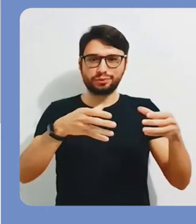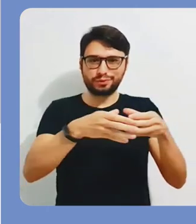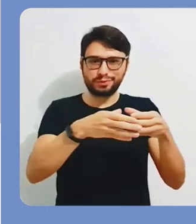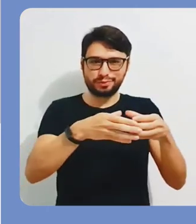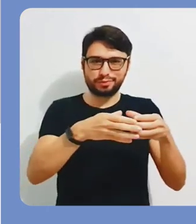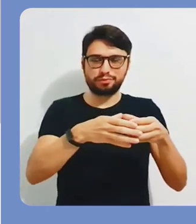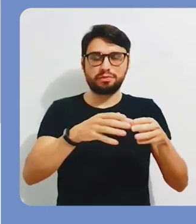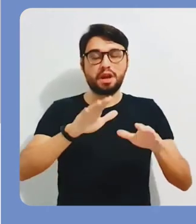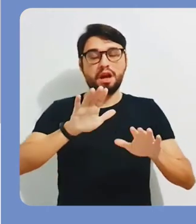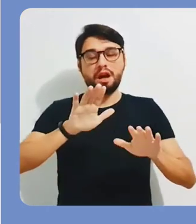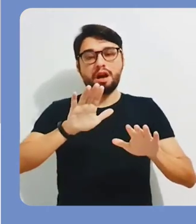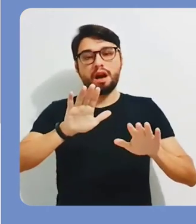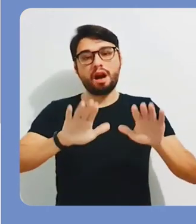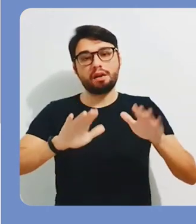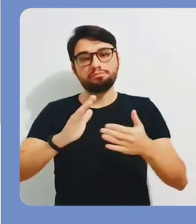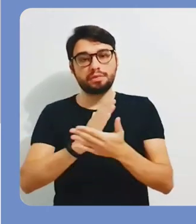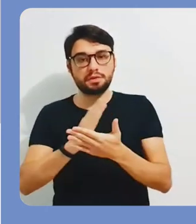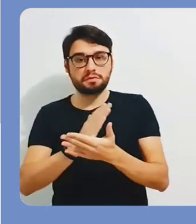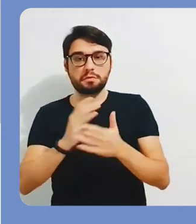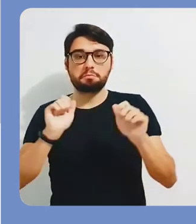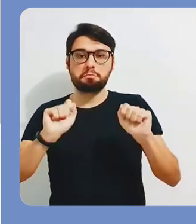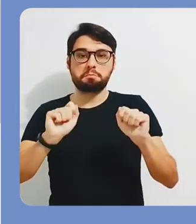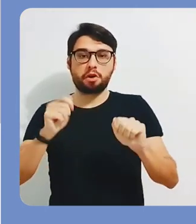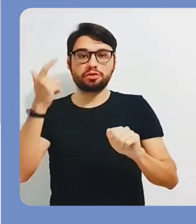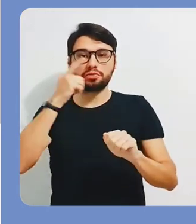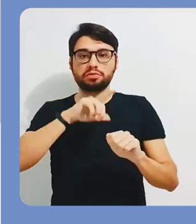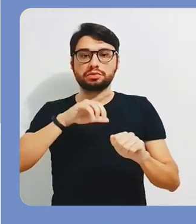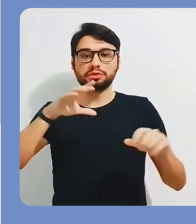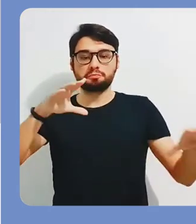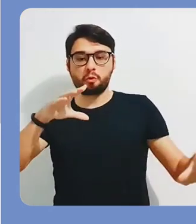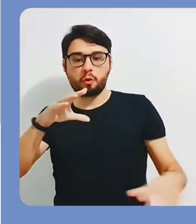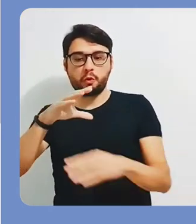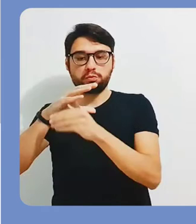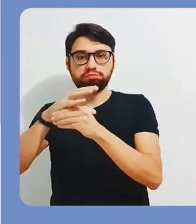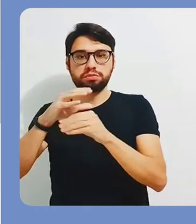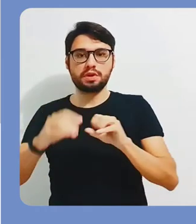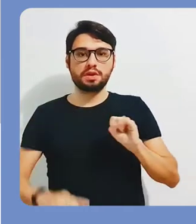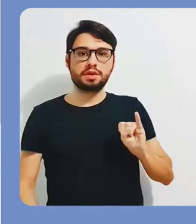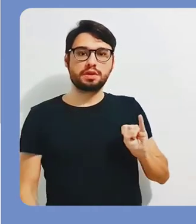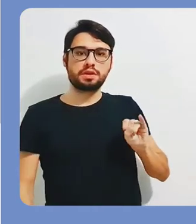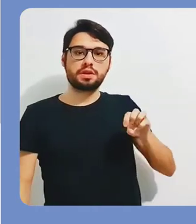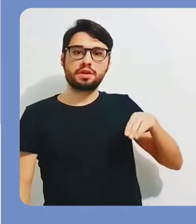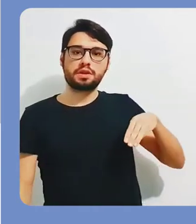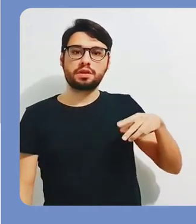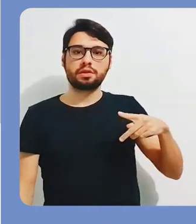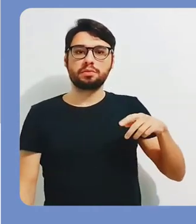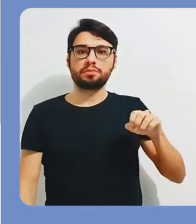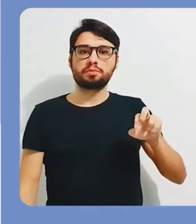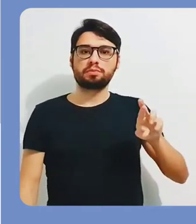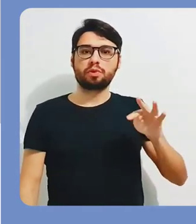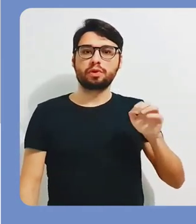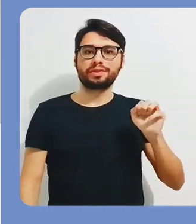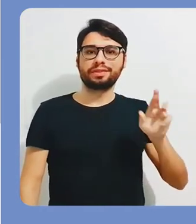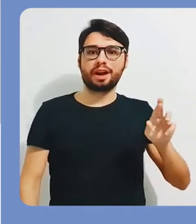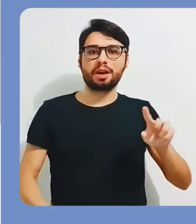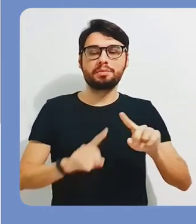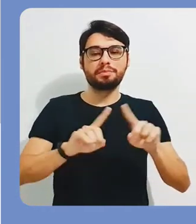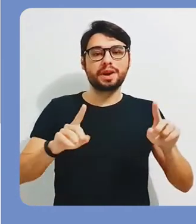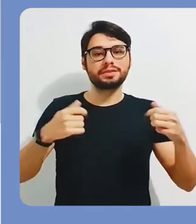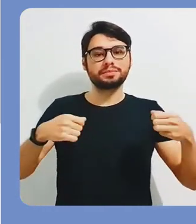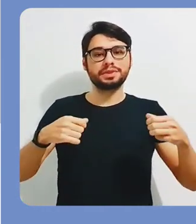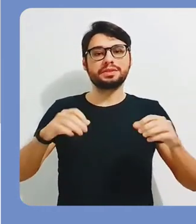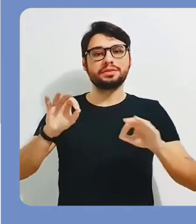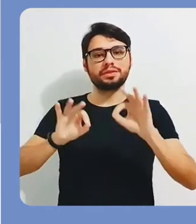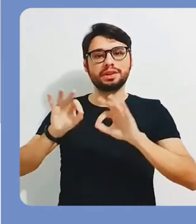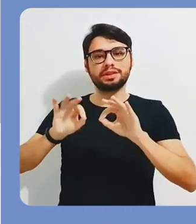espaço do seu Mudo Grupos. Pode ter alguma situação em que você faz a importação de todos os inscritos dentro de algum formulário